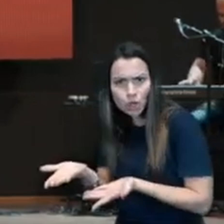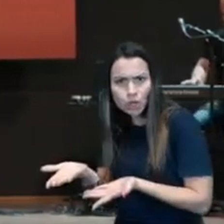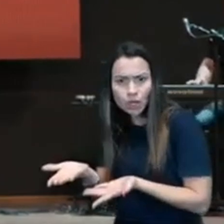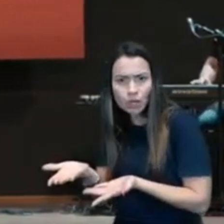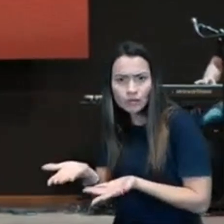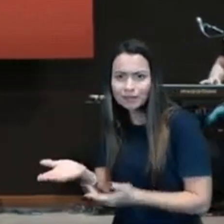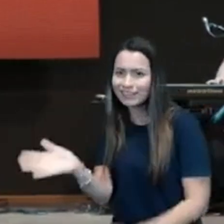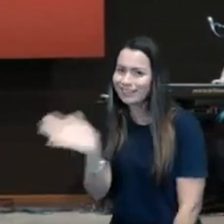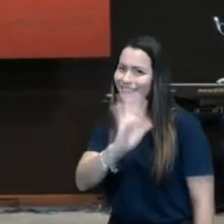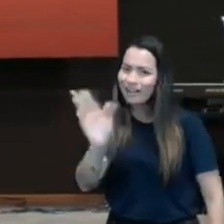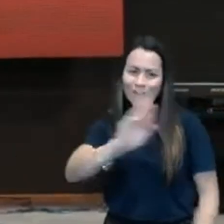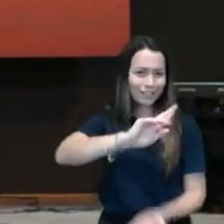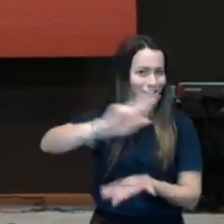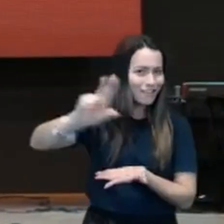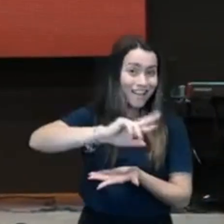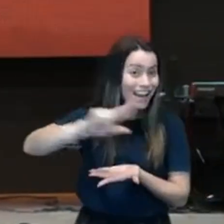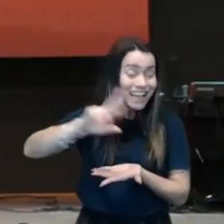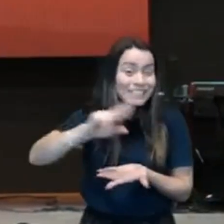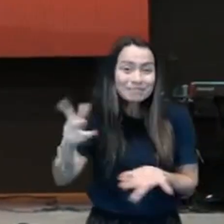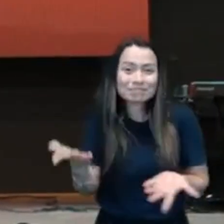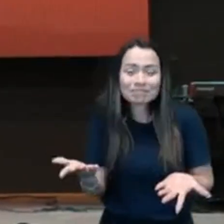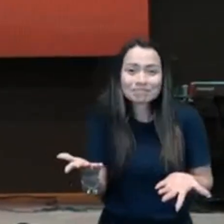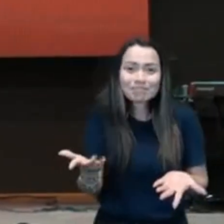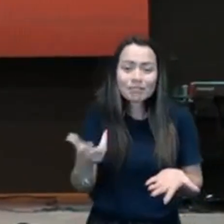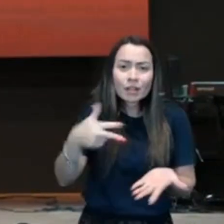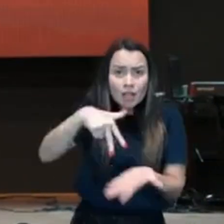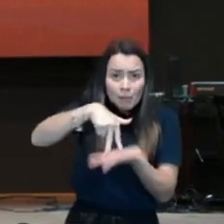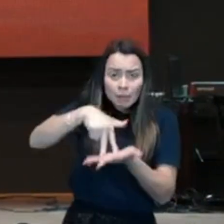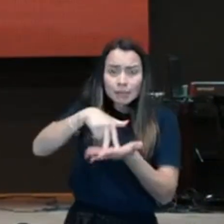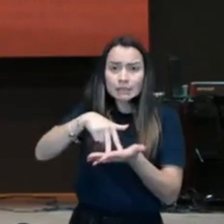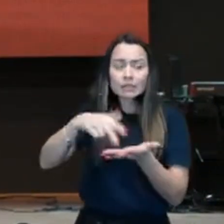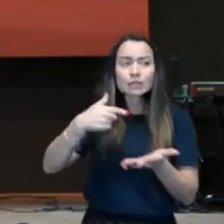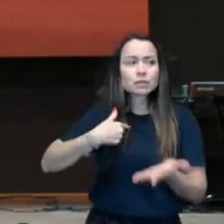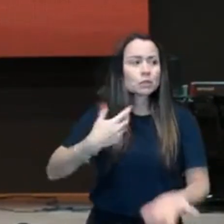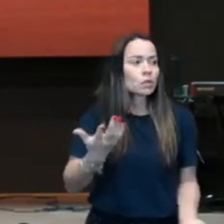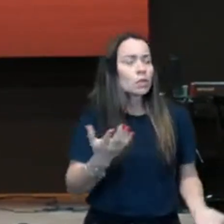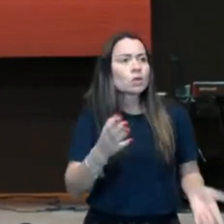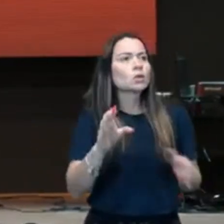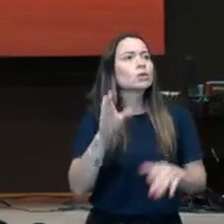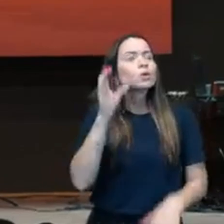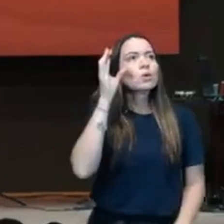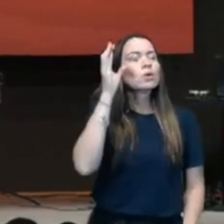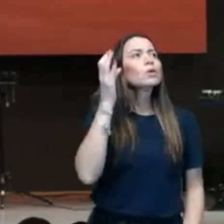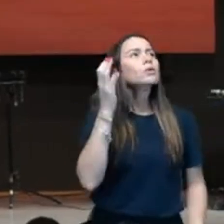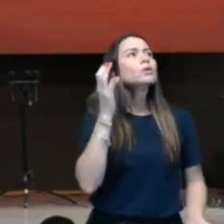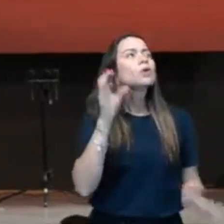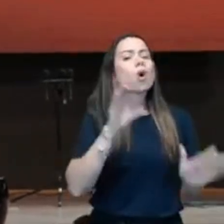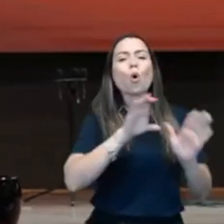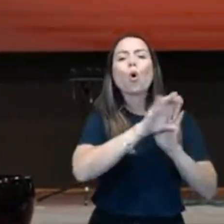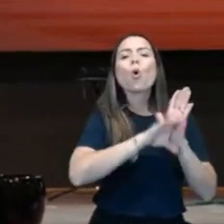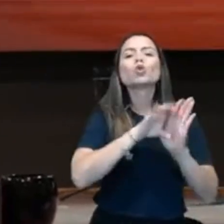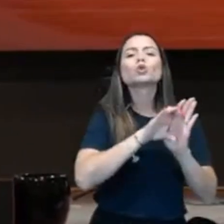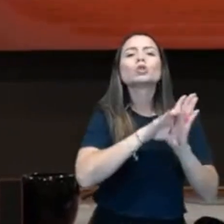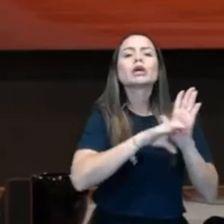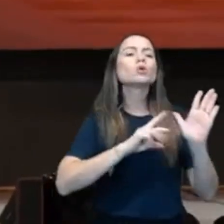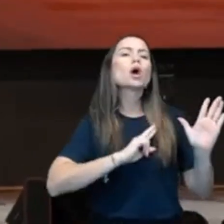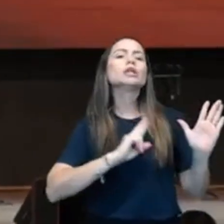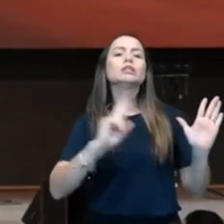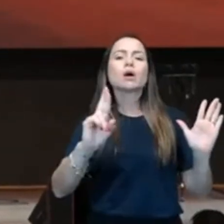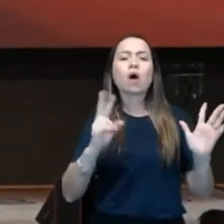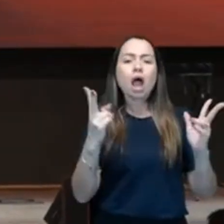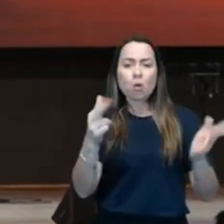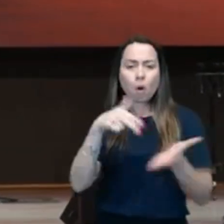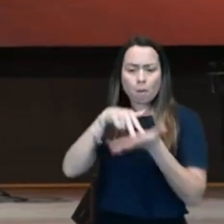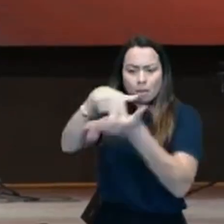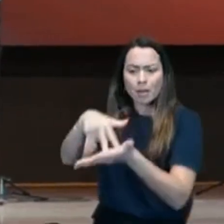Permanecer nos meus conceitos religiosos, não é permanecer em Jesus. Porque eu conheço pastores, que vêm falar comigo, que falam